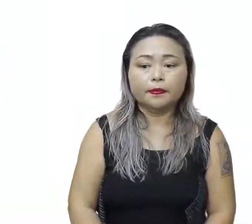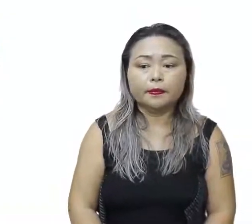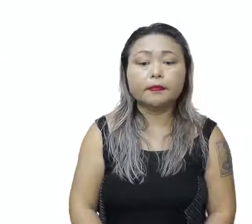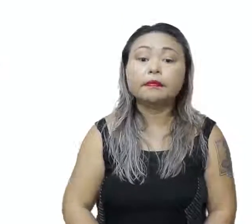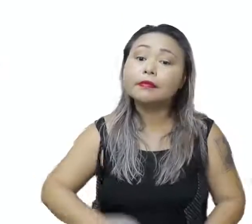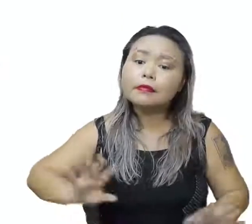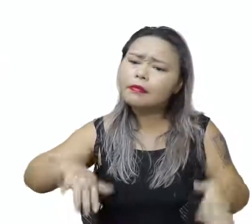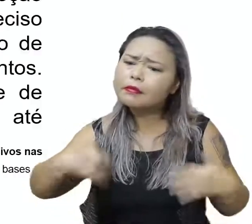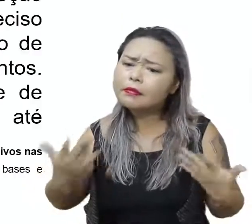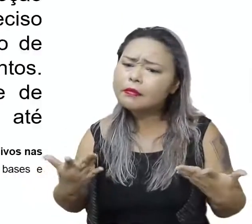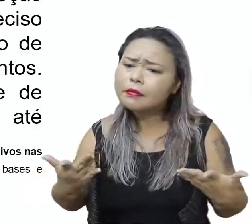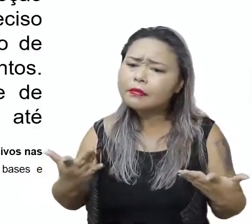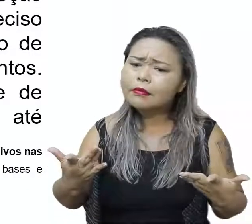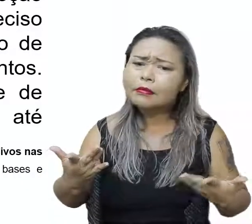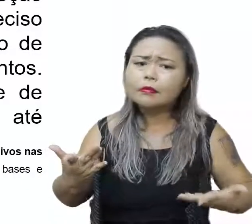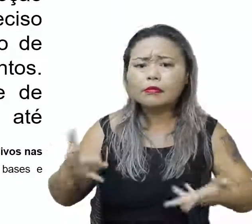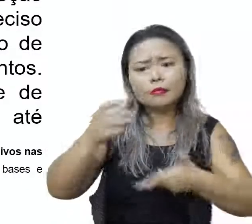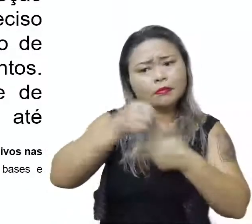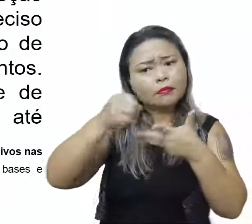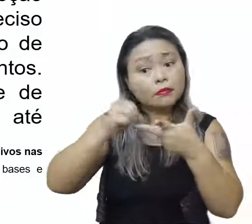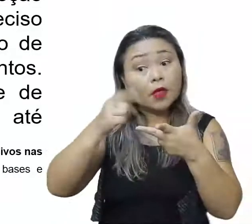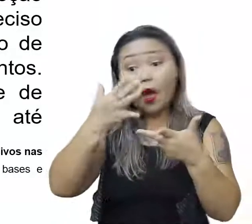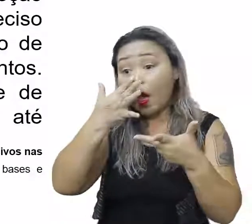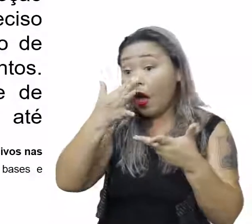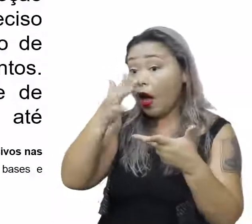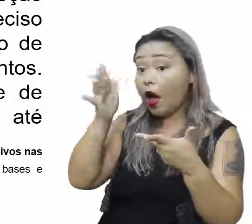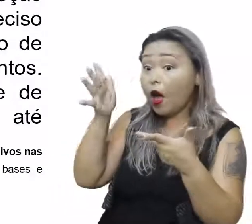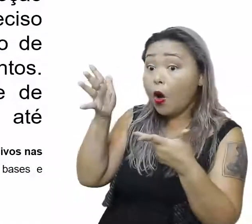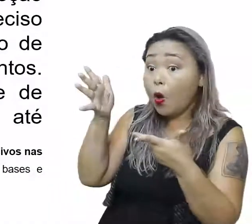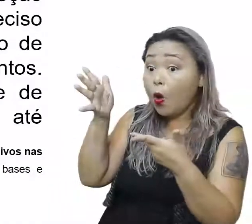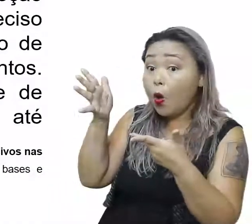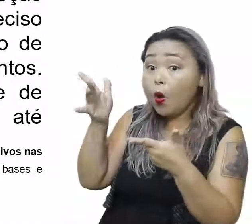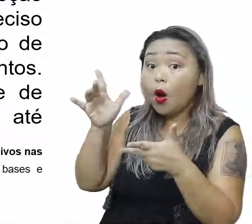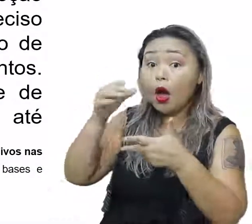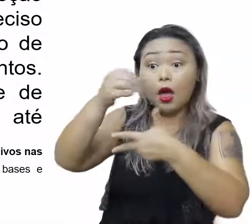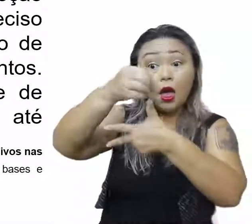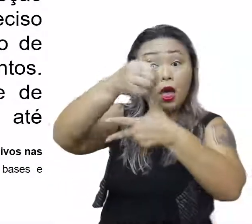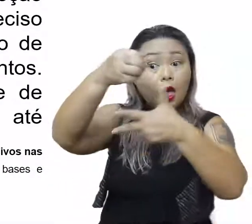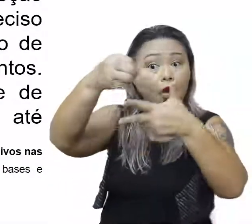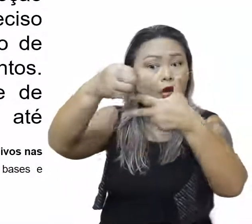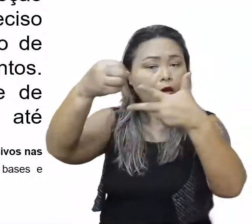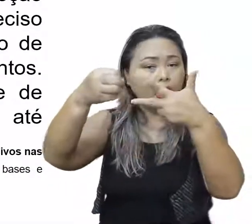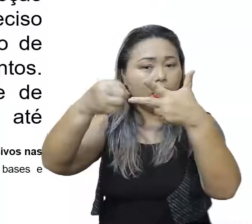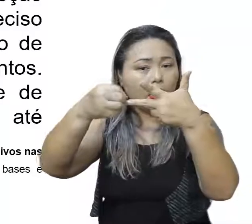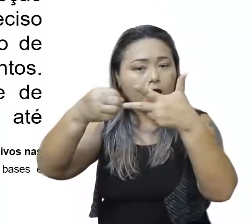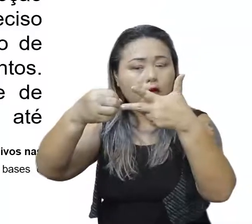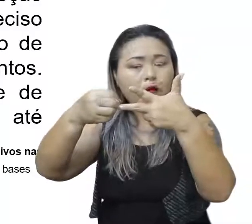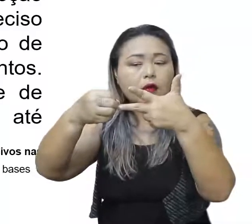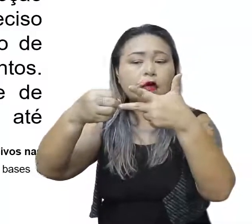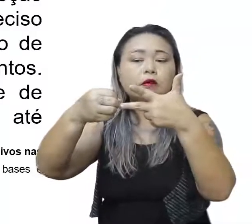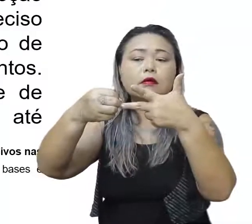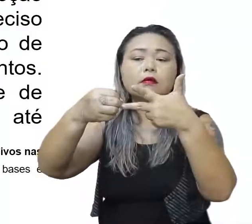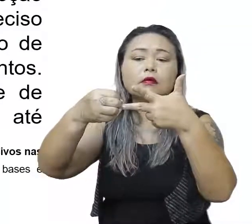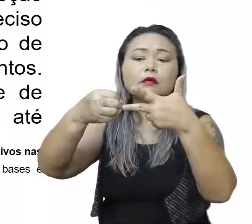E aí, como é que isso pode aparecer no Enem? Veja só, olha aí, Enem, ensino,